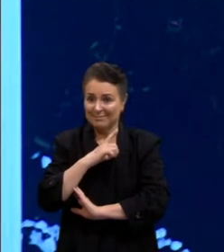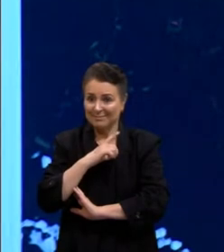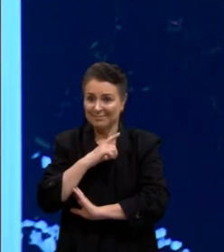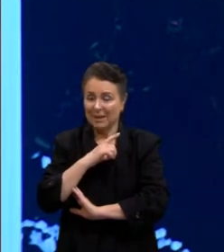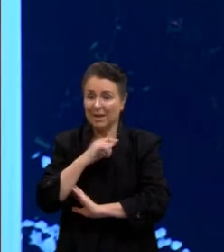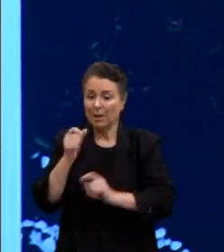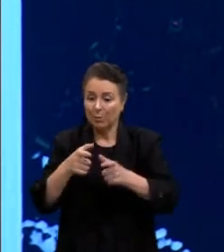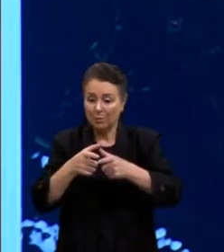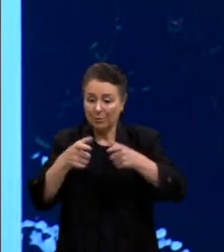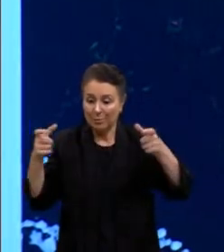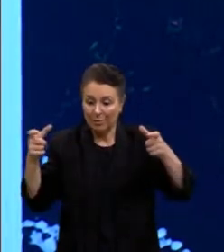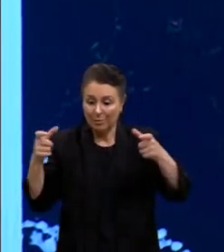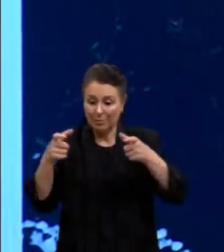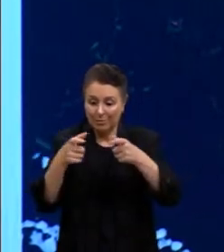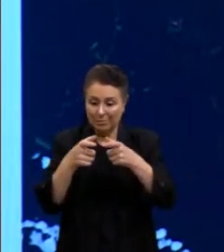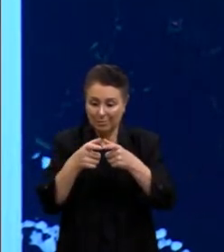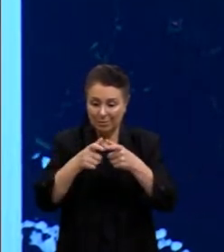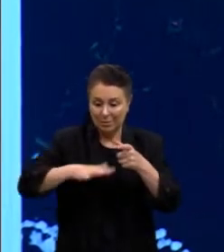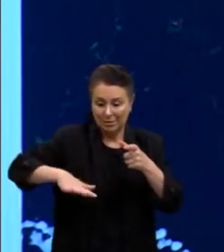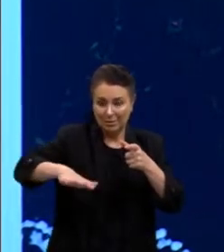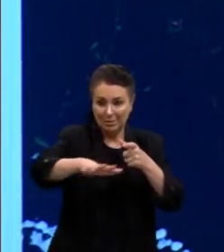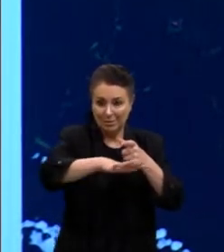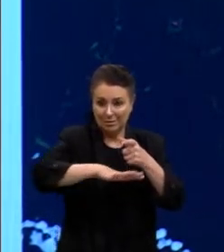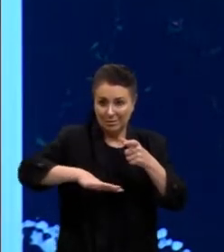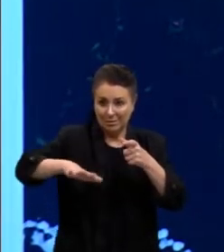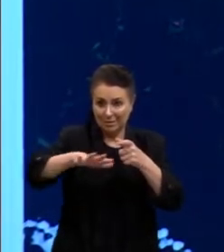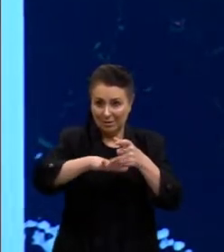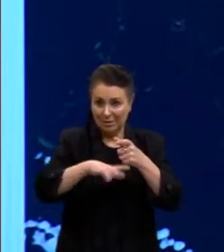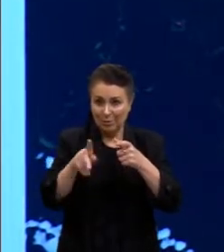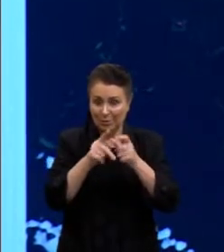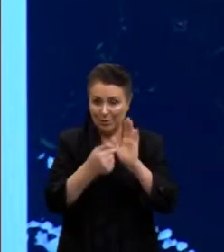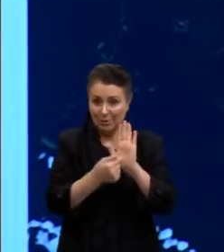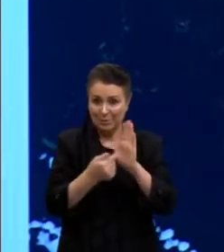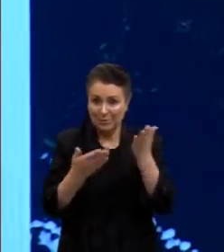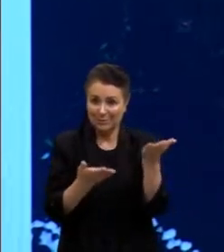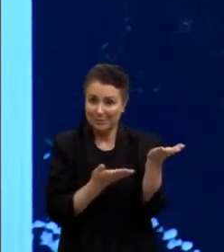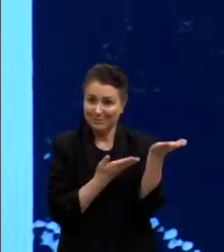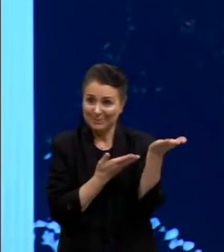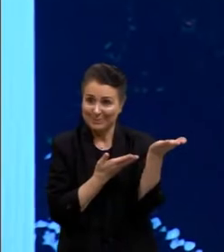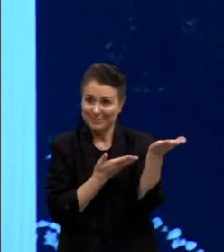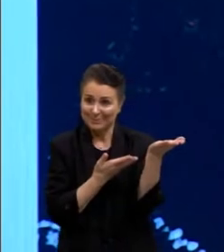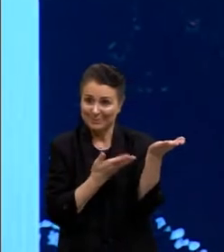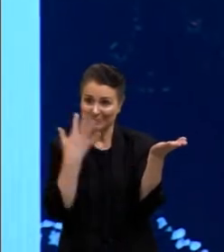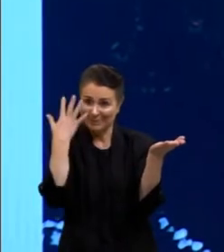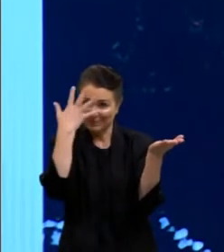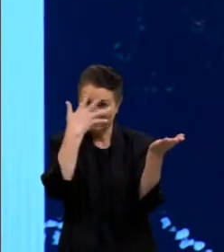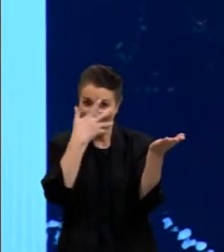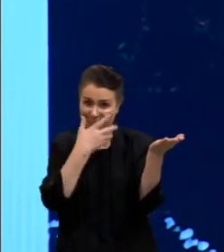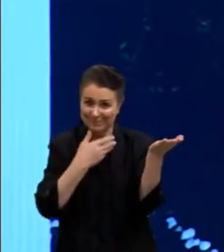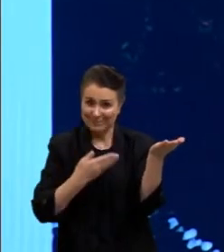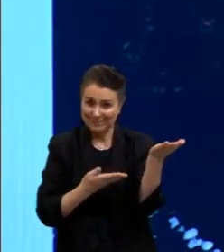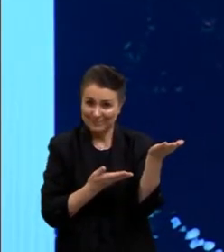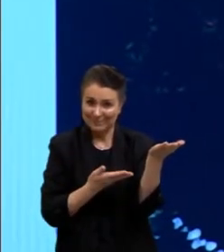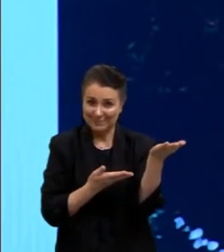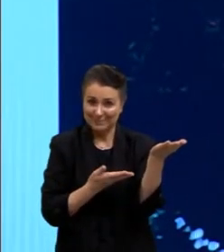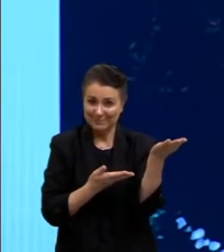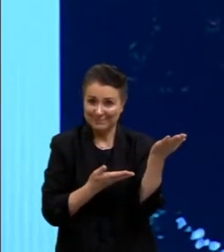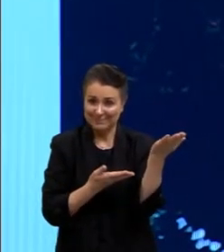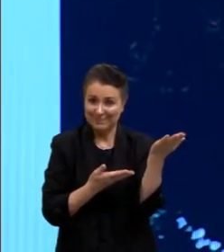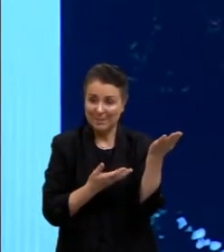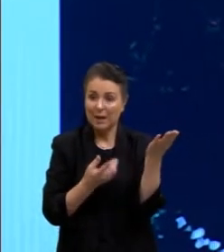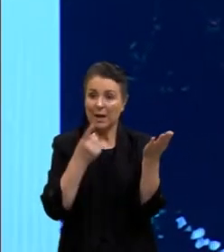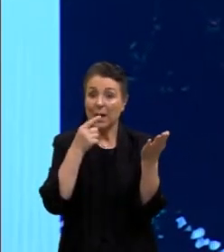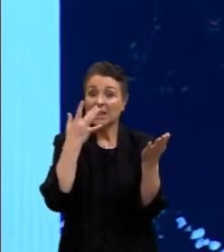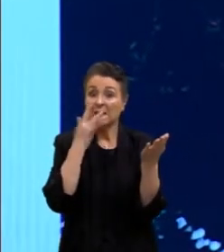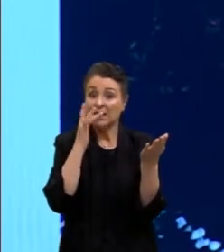o tamanho ali da área que eu estou pegando. Olha lá, está mostrando para vocês justamente isso, né, essas fumaça,